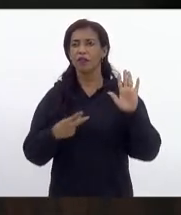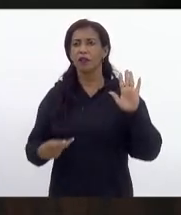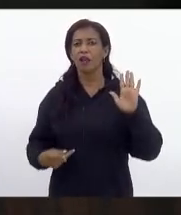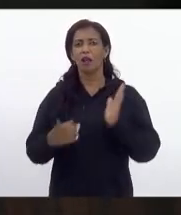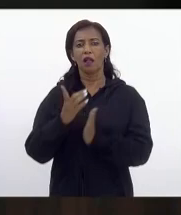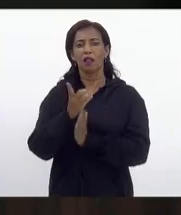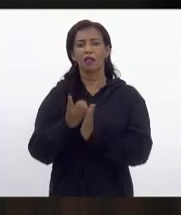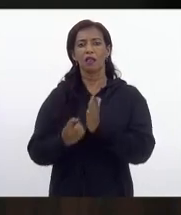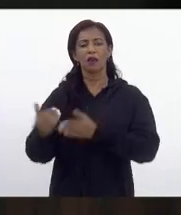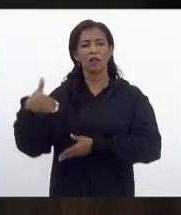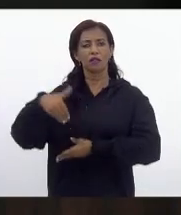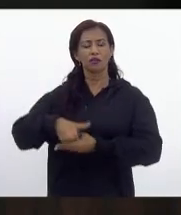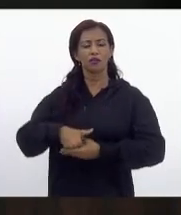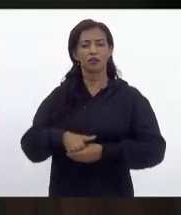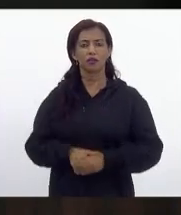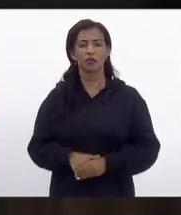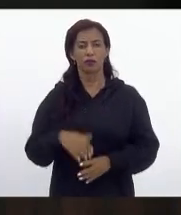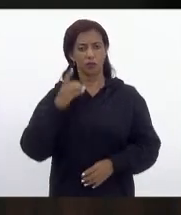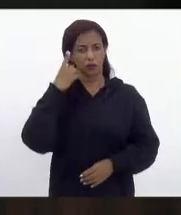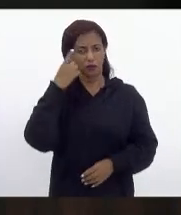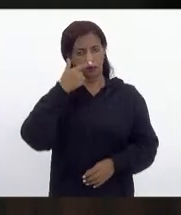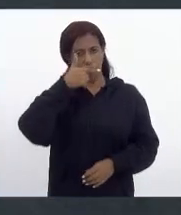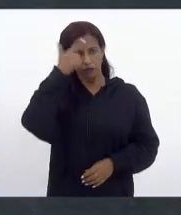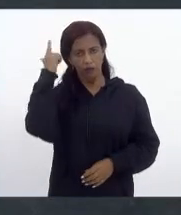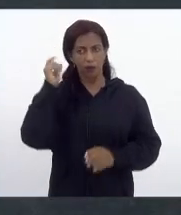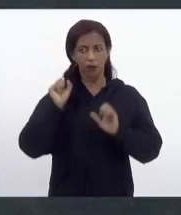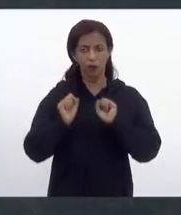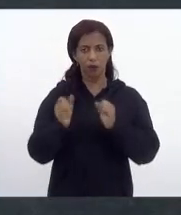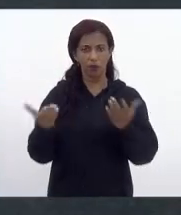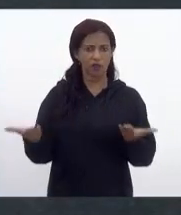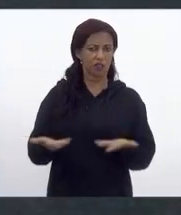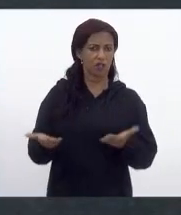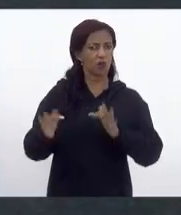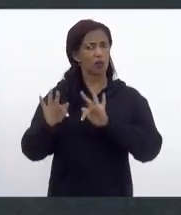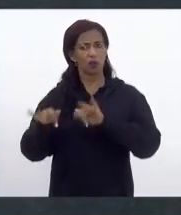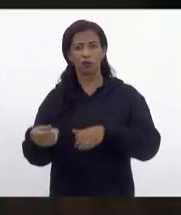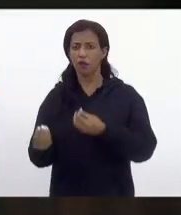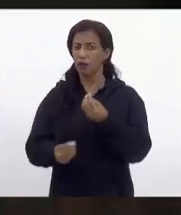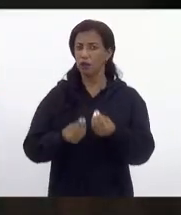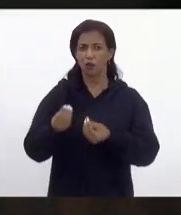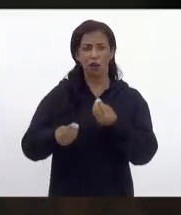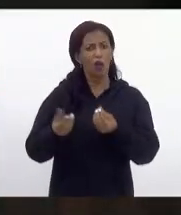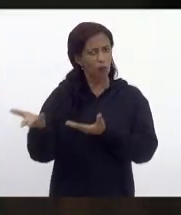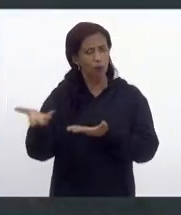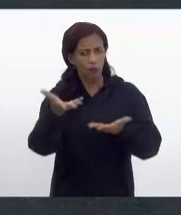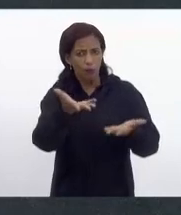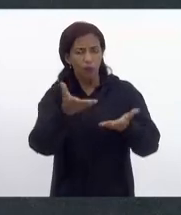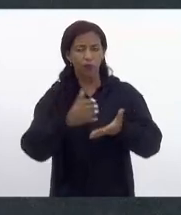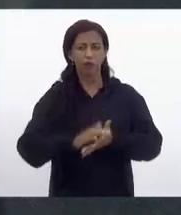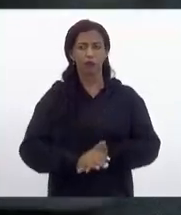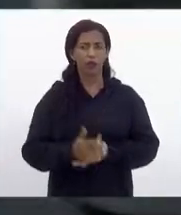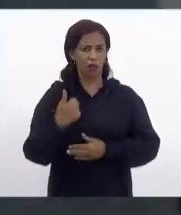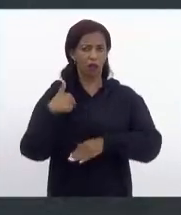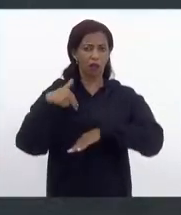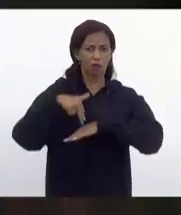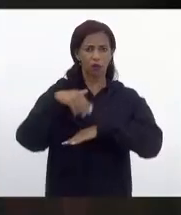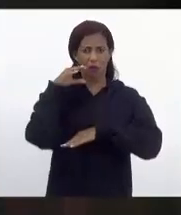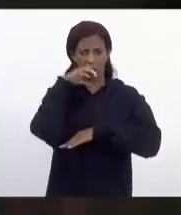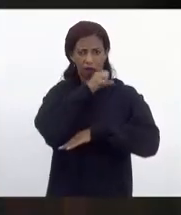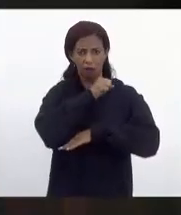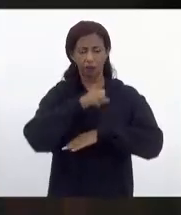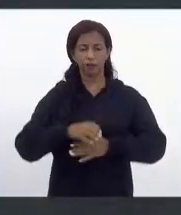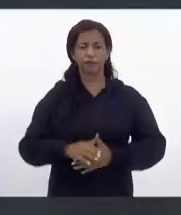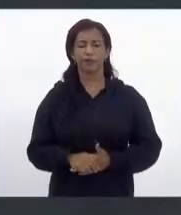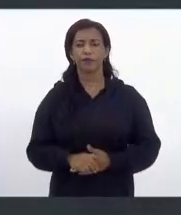de voto. Declaração de voto, deputado Luiz Paulo. Pode ser agora, no final. Pode fazer de uma vez, deputado. Então, fazendo aqui mesmo. Perfeitamente.